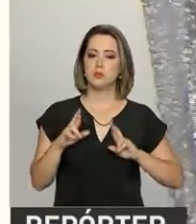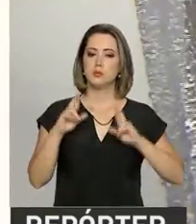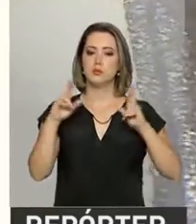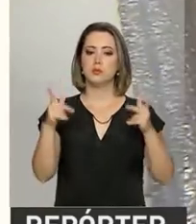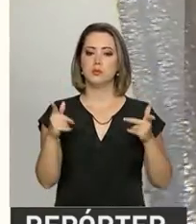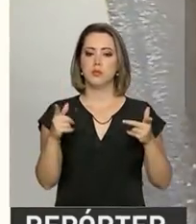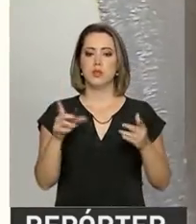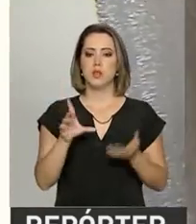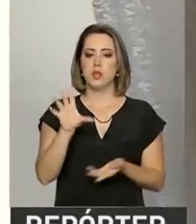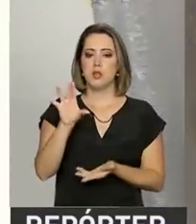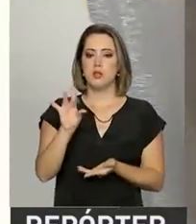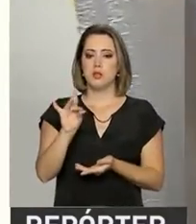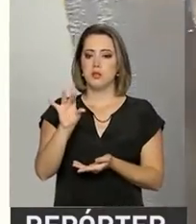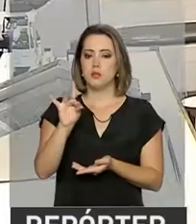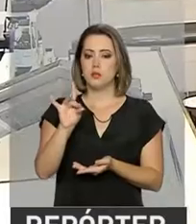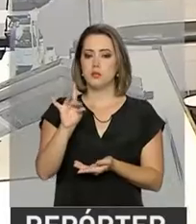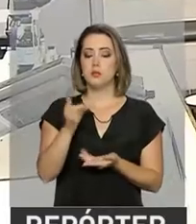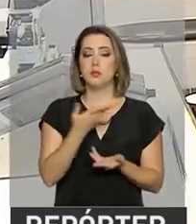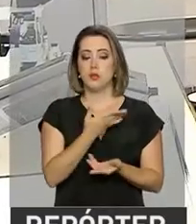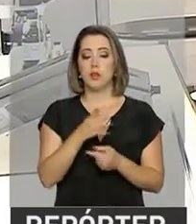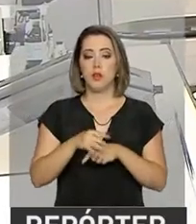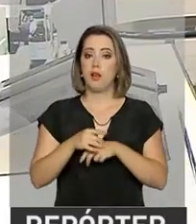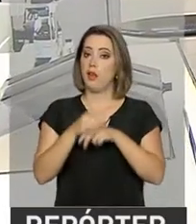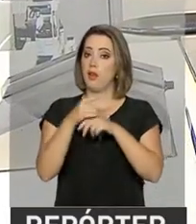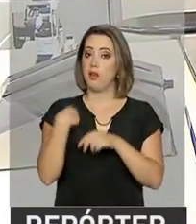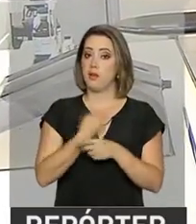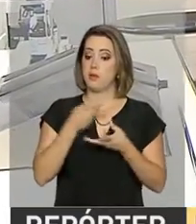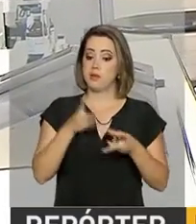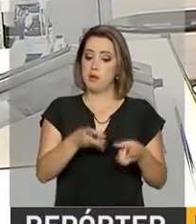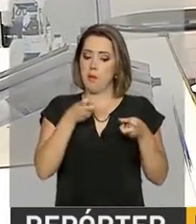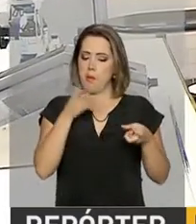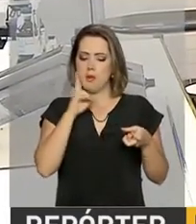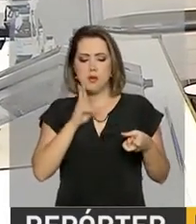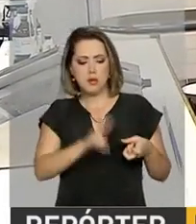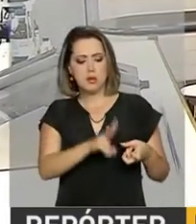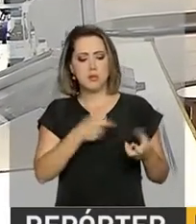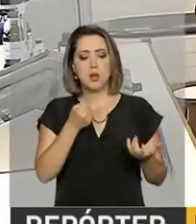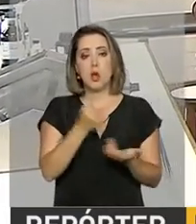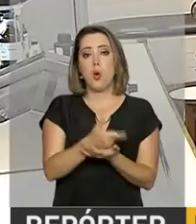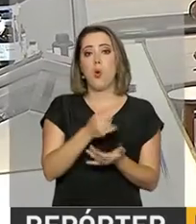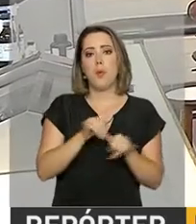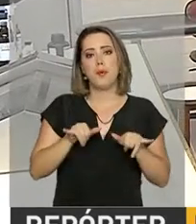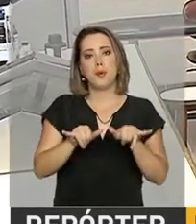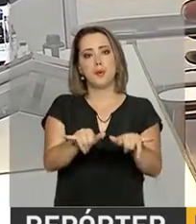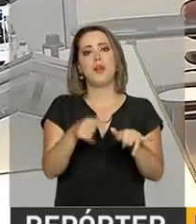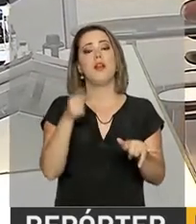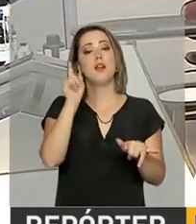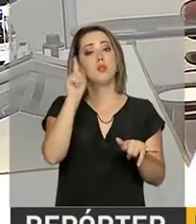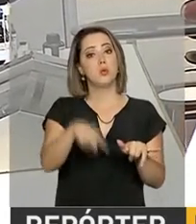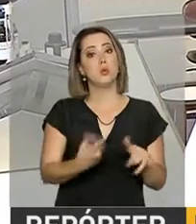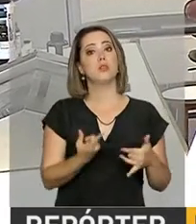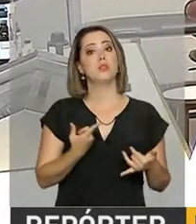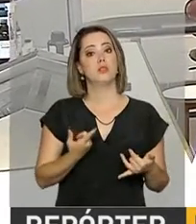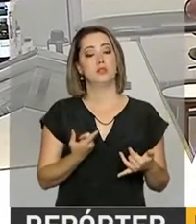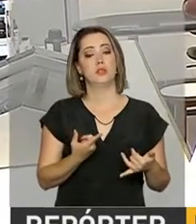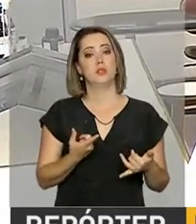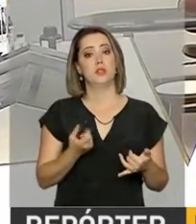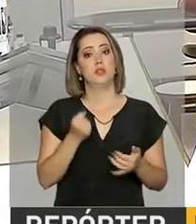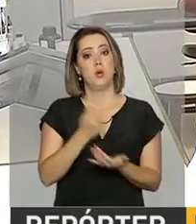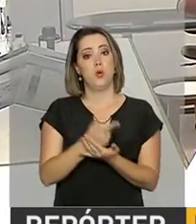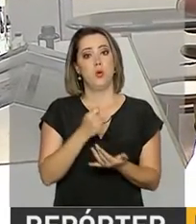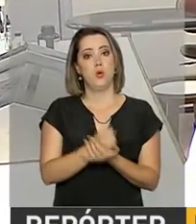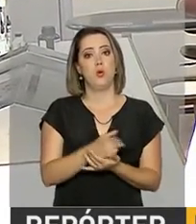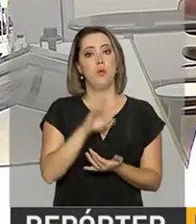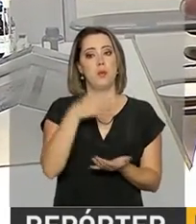na consistência da carne. O que a gente tem que levar em consideração quando for fazer a compra no supermercado é fazer a compra de